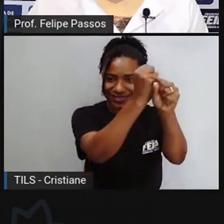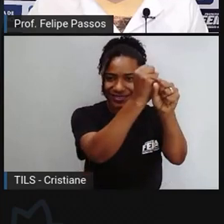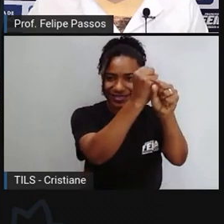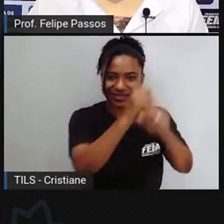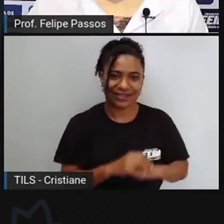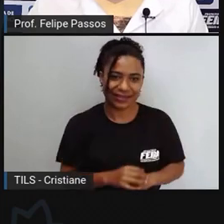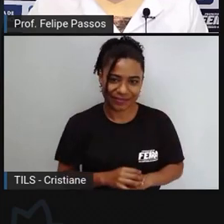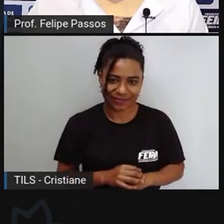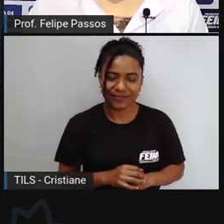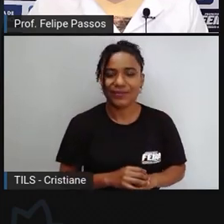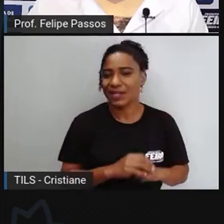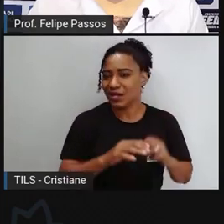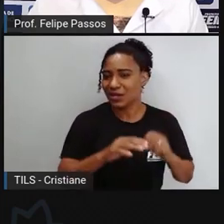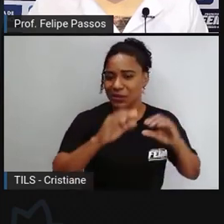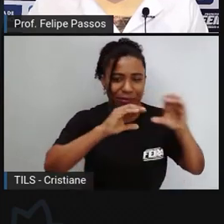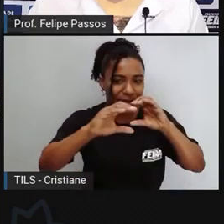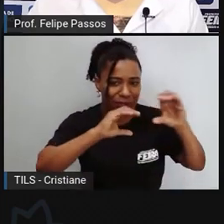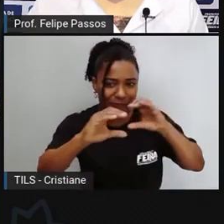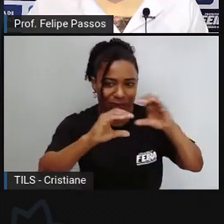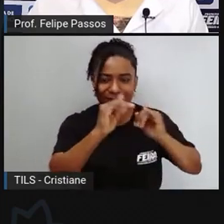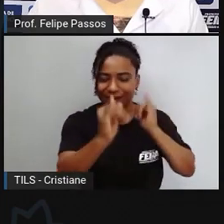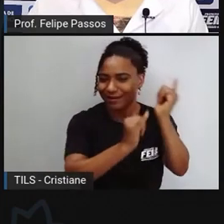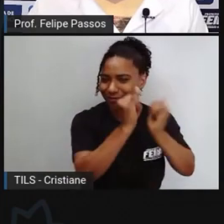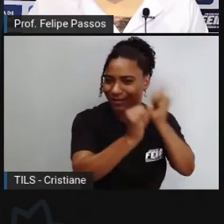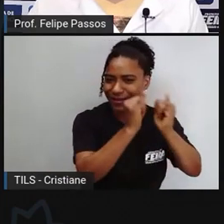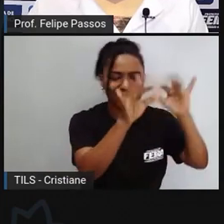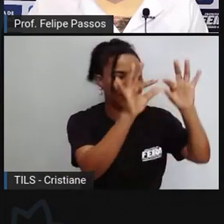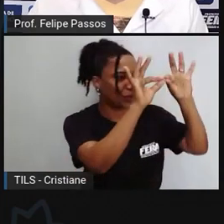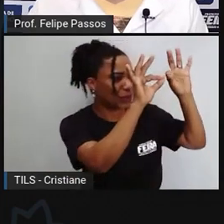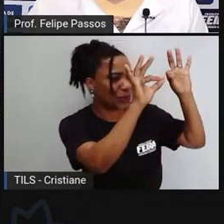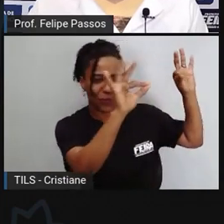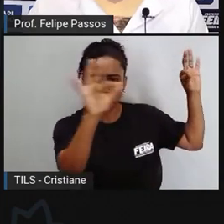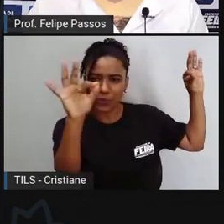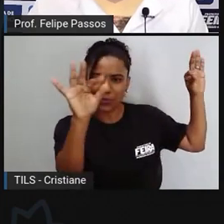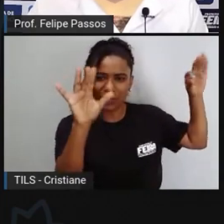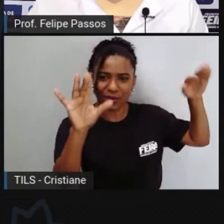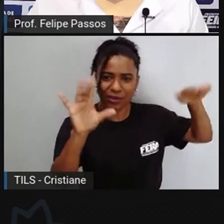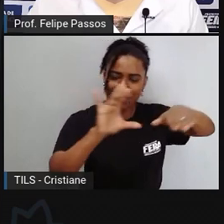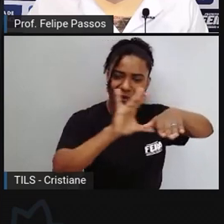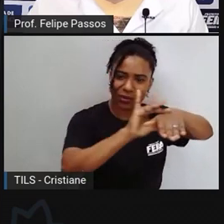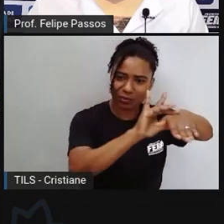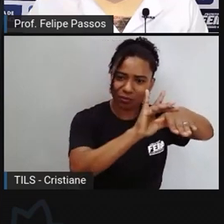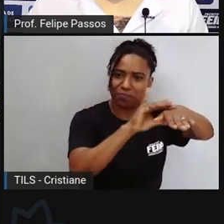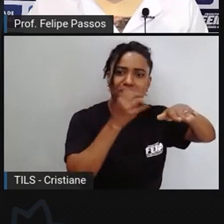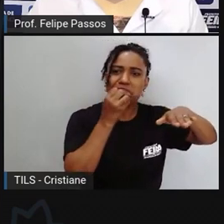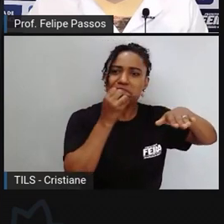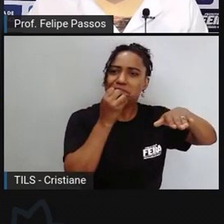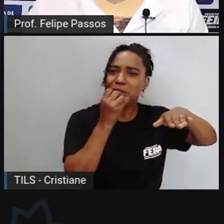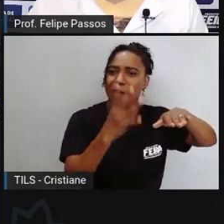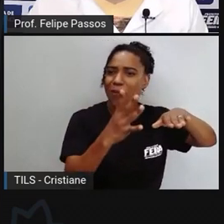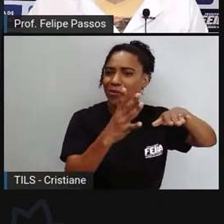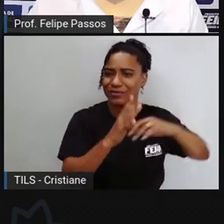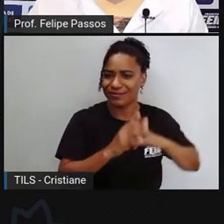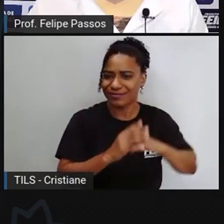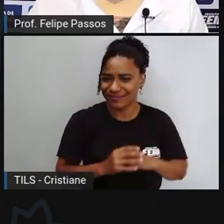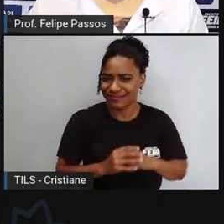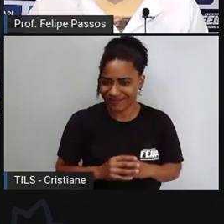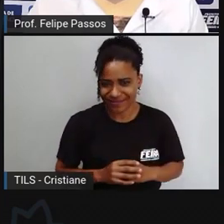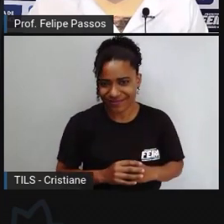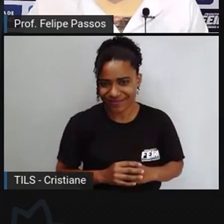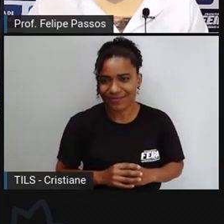comunicação à internet o sinal muito bom pode ser